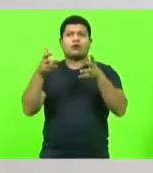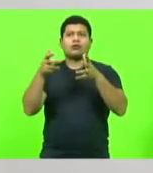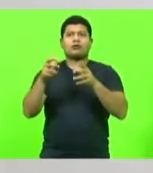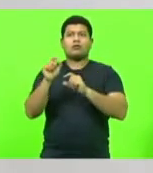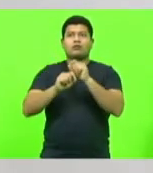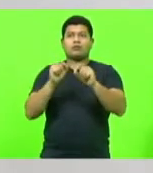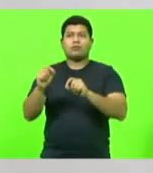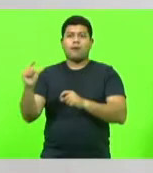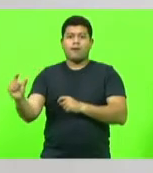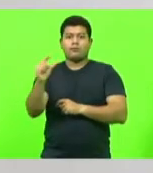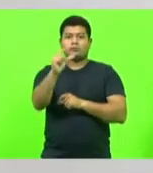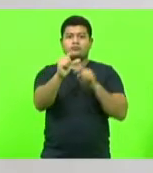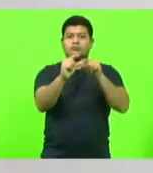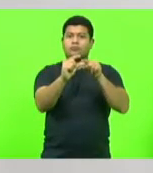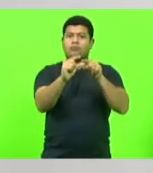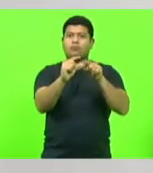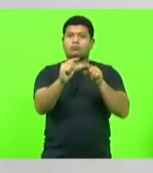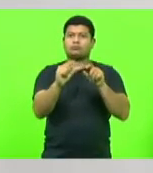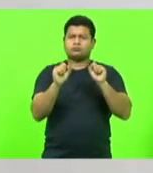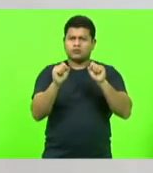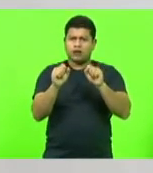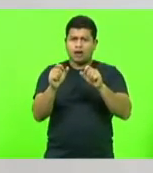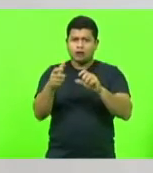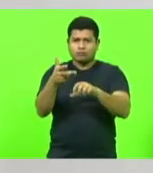olha. Poderia aproximar, não?